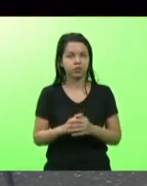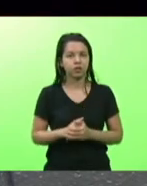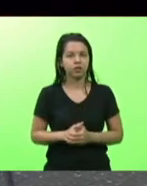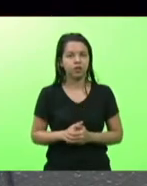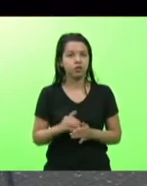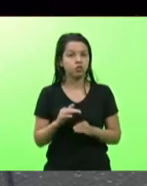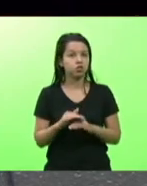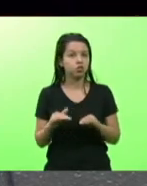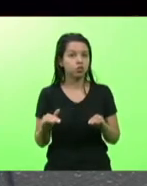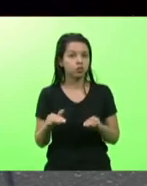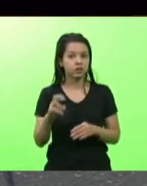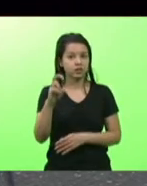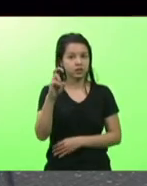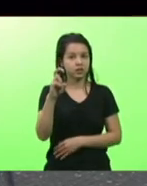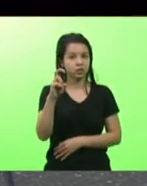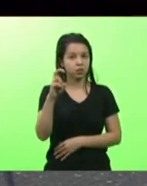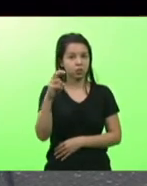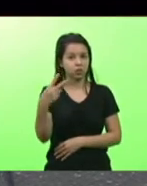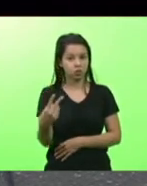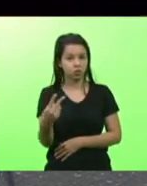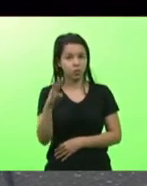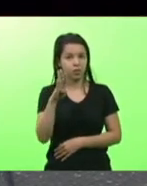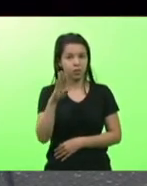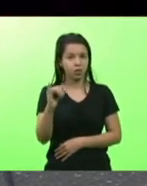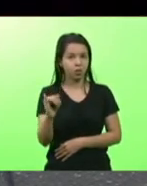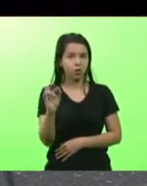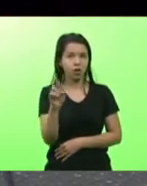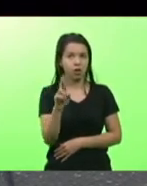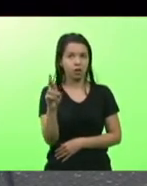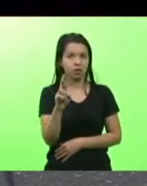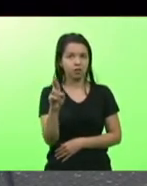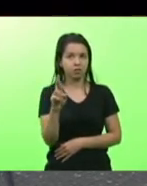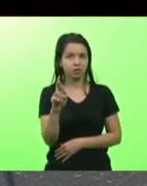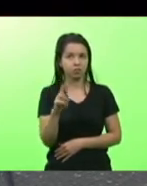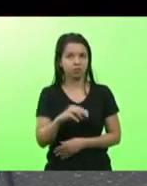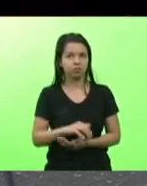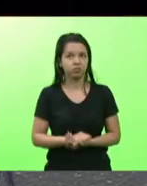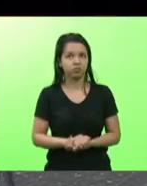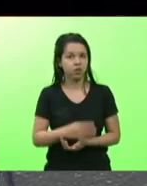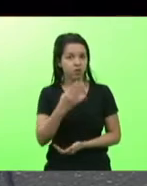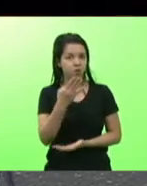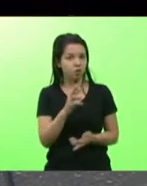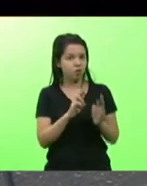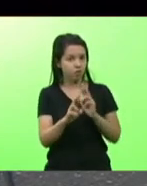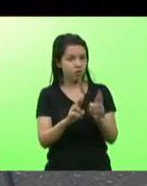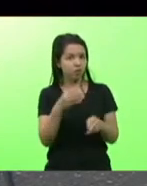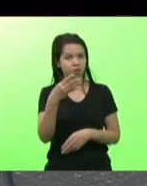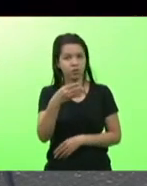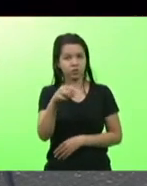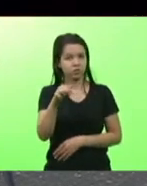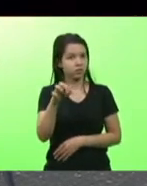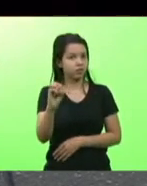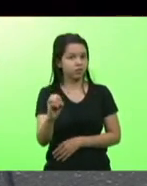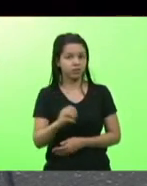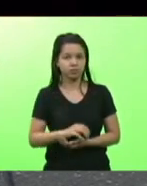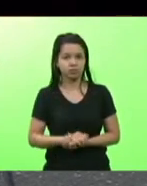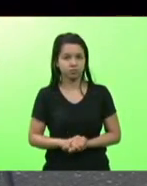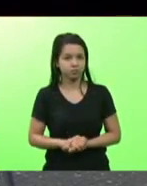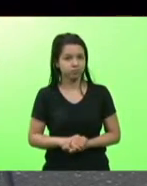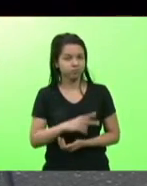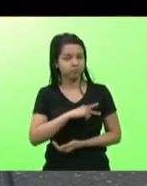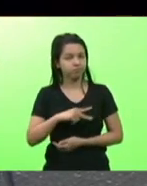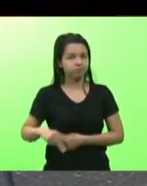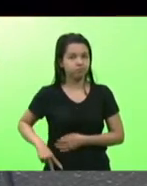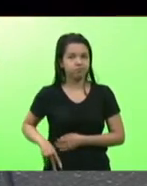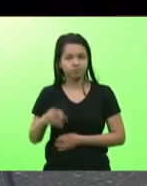52 milhões de reais para 470 presidente Mauro